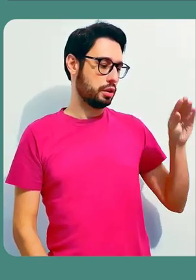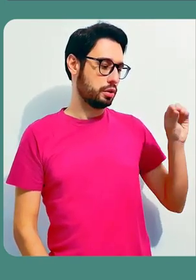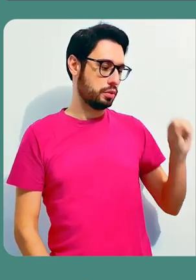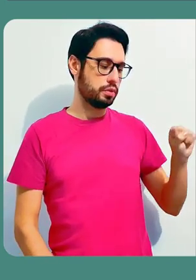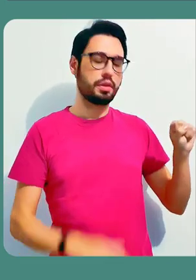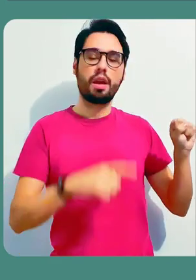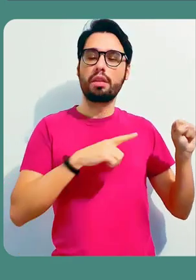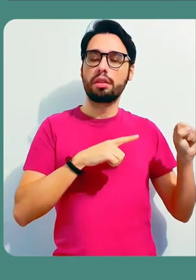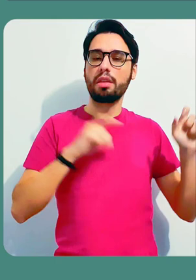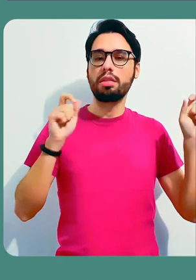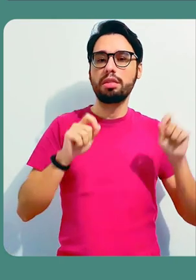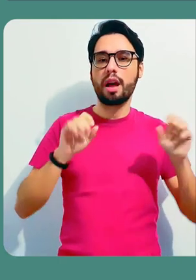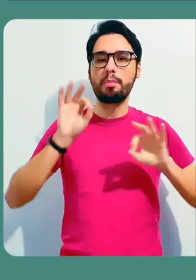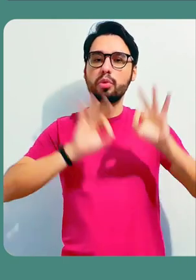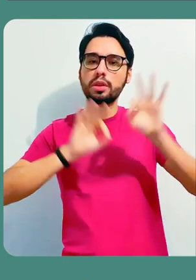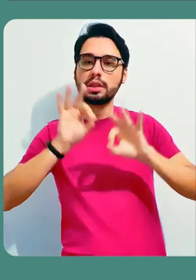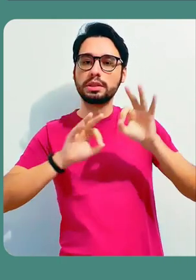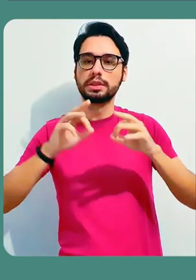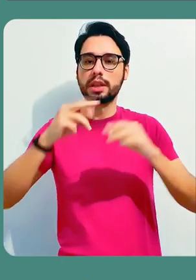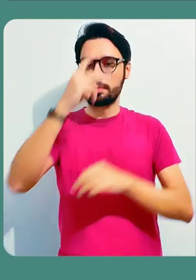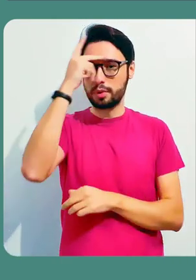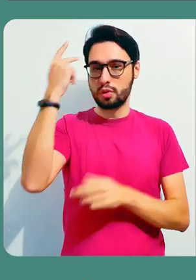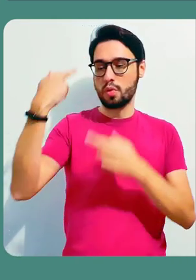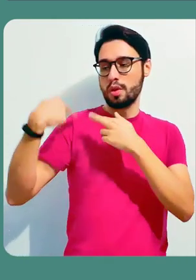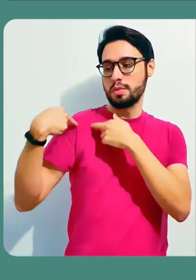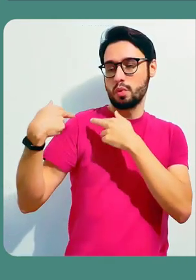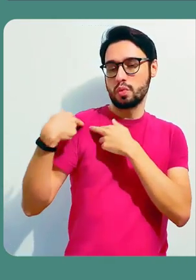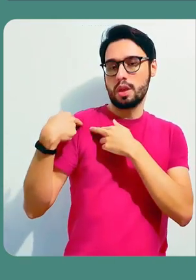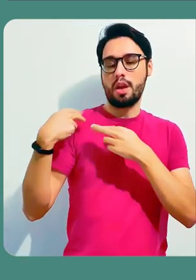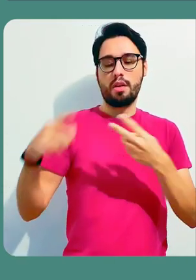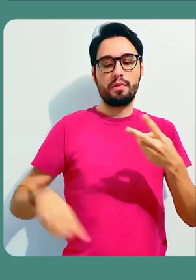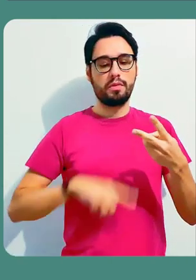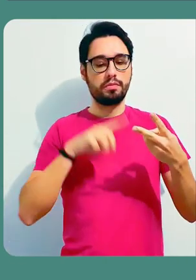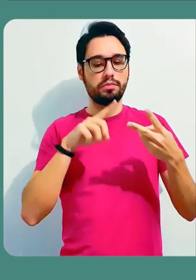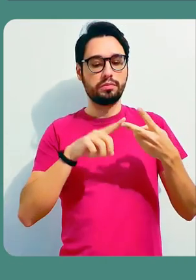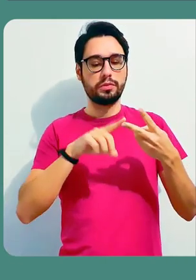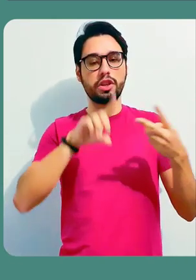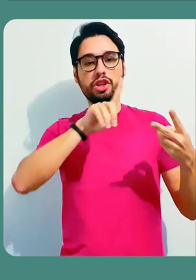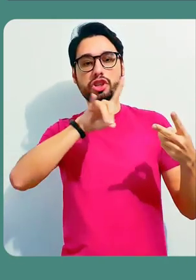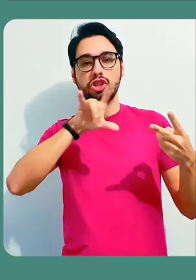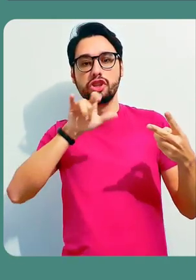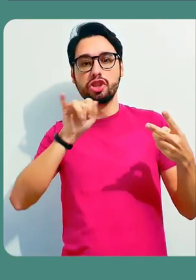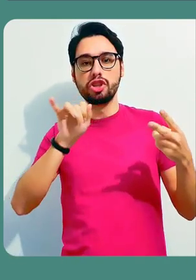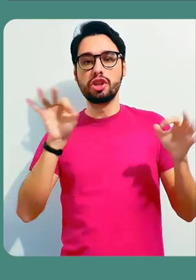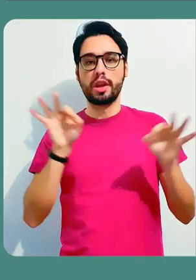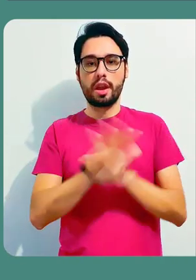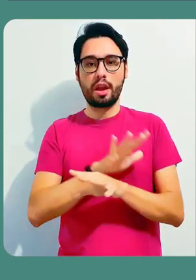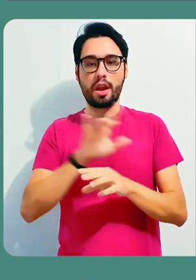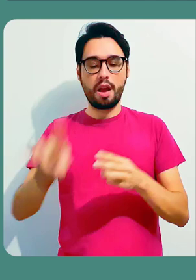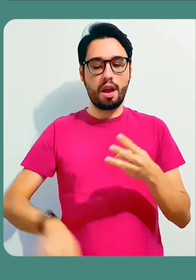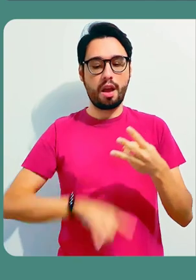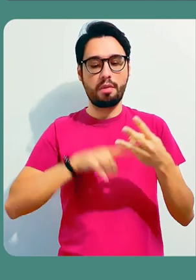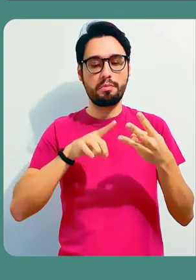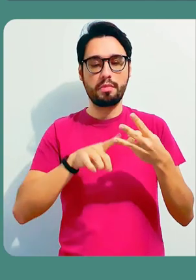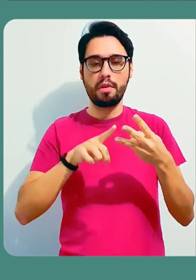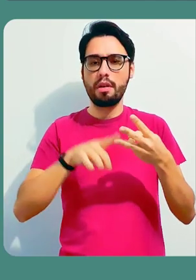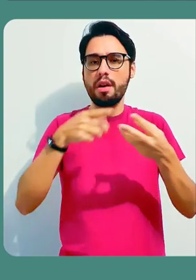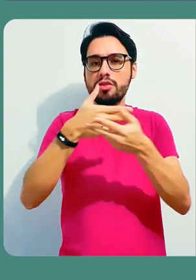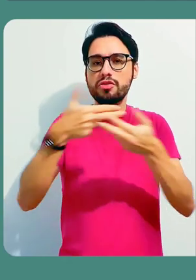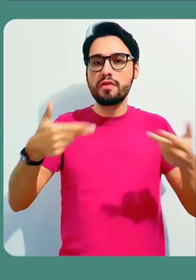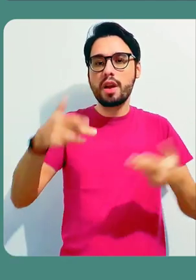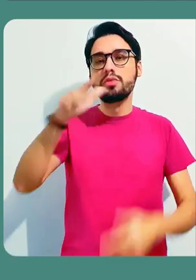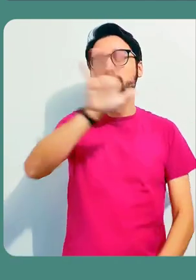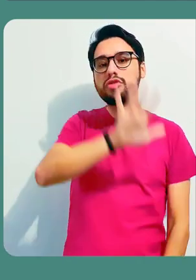esta tarefa. A gente pode botar aqui uma data de entrega e colocar algumas etiquetas, como, por exemplo, de